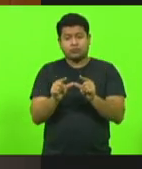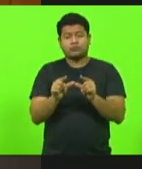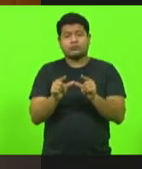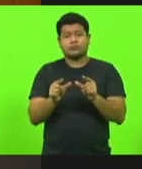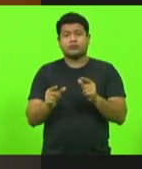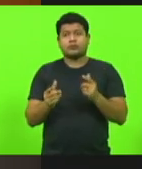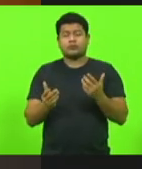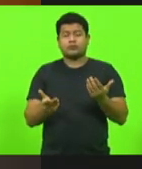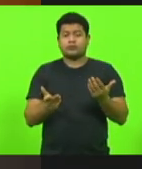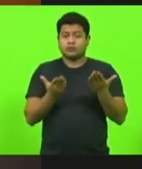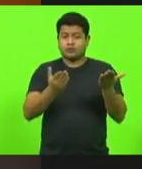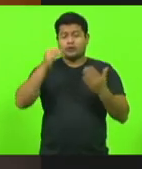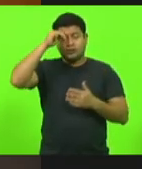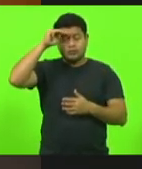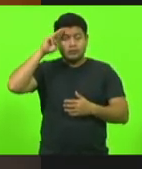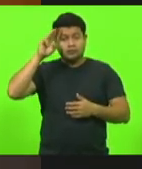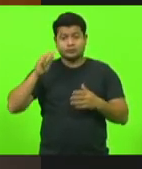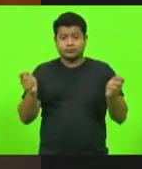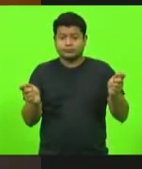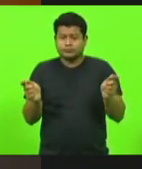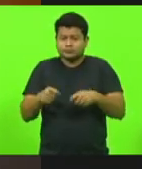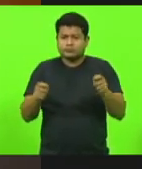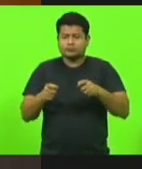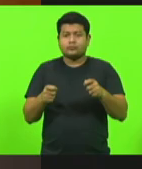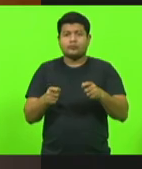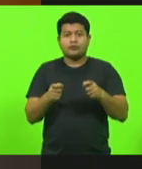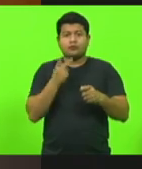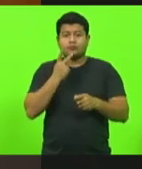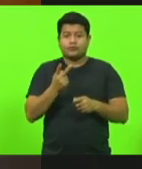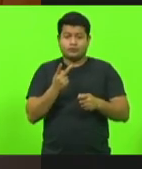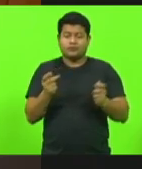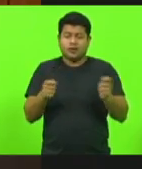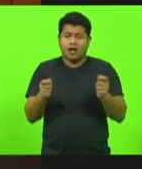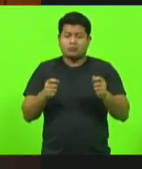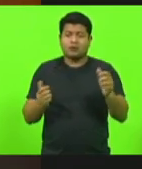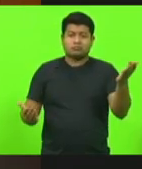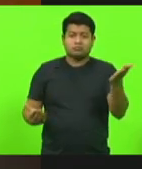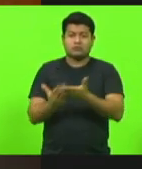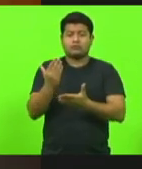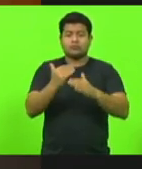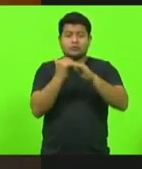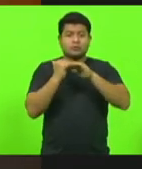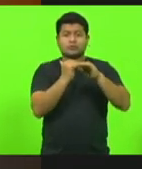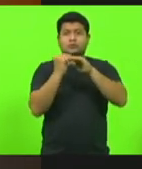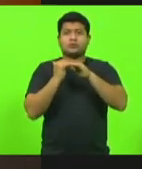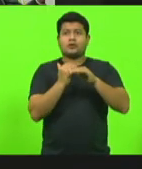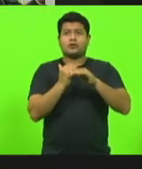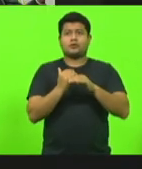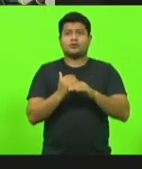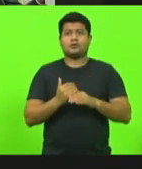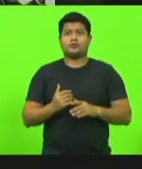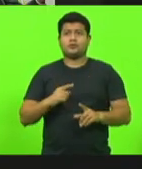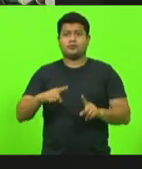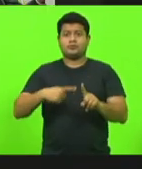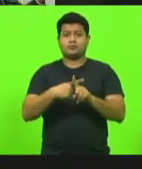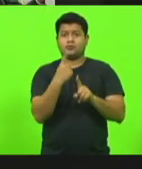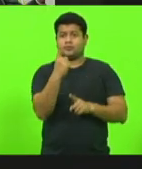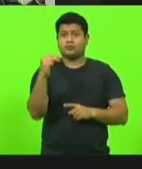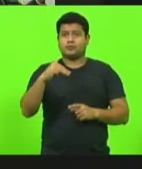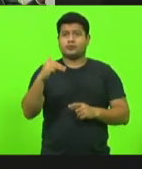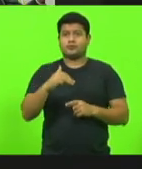Mota terá, com certeza, a unanimidade na aprovação. Mais um minuto, deputado, para concluir.